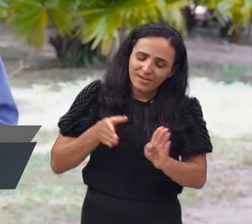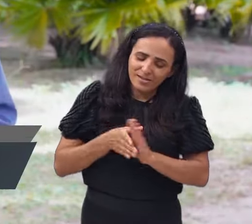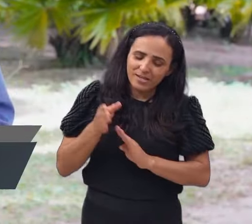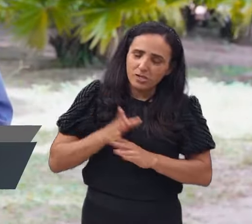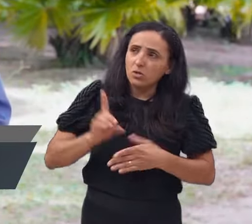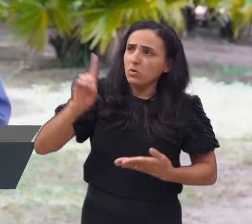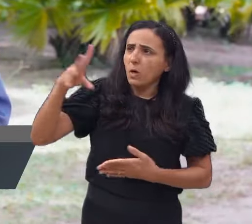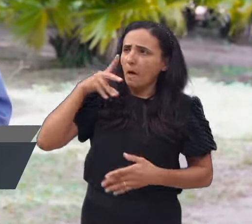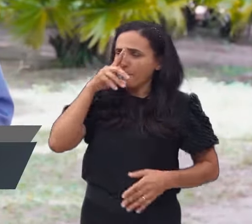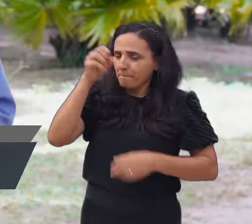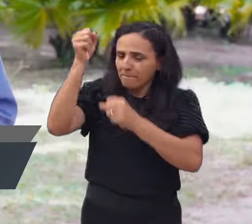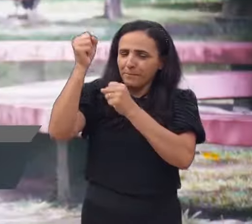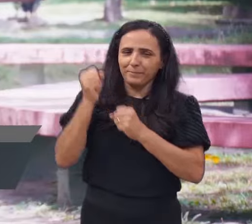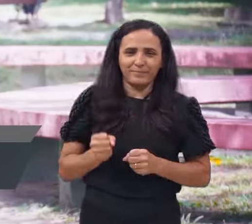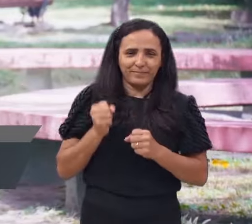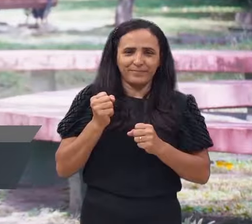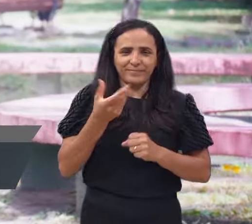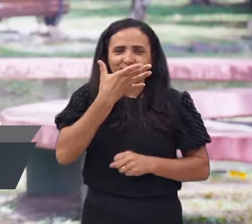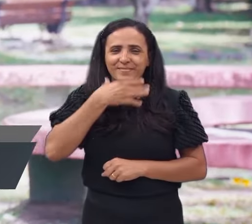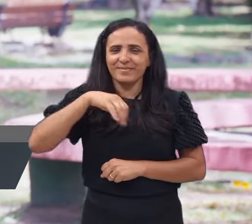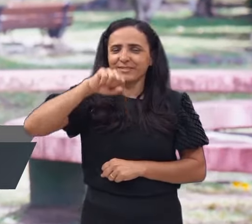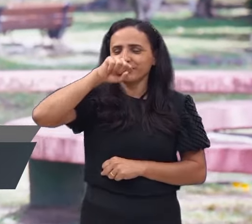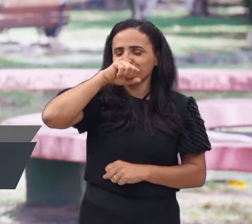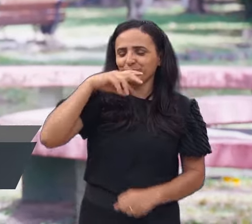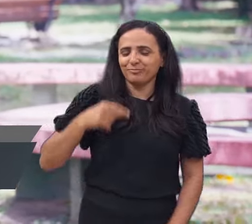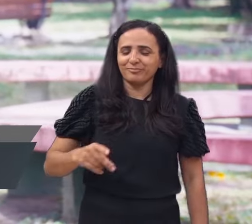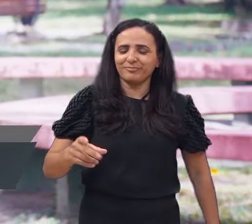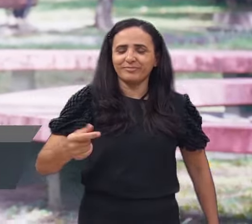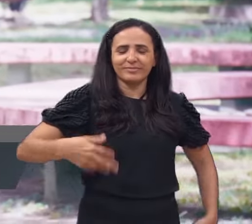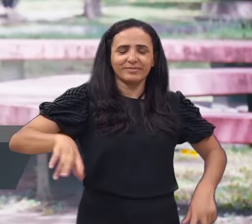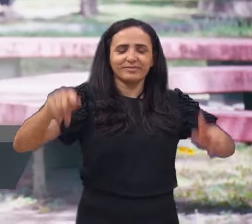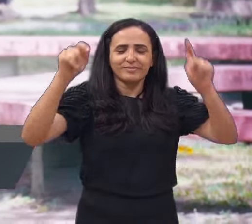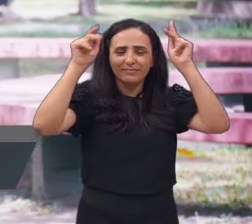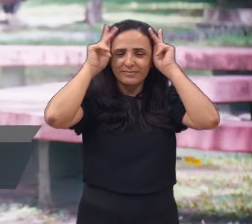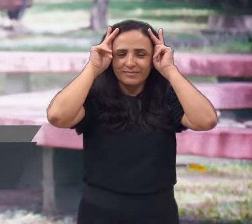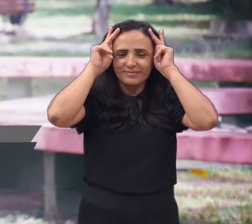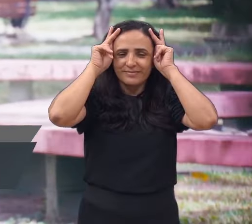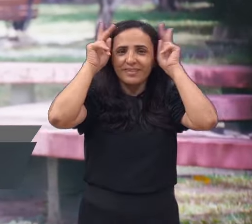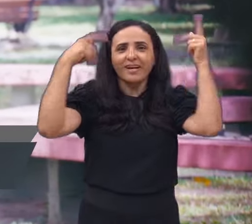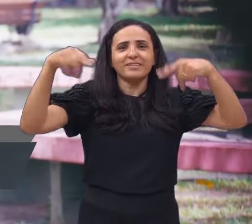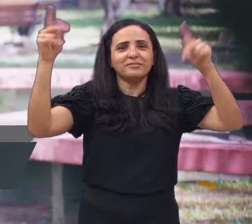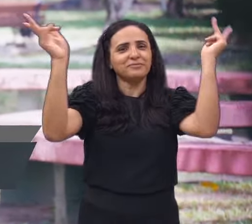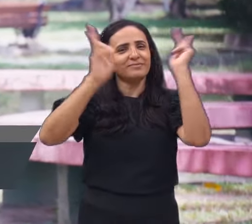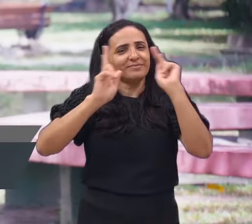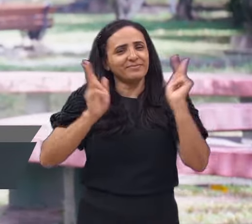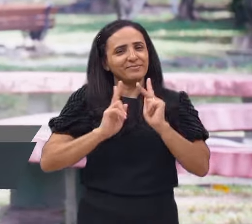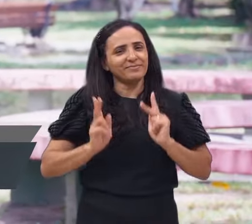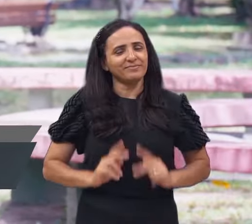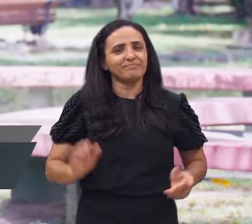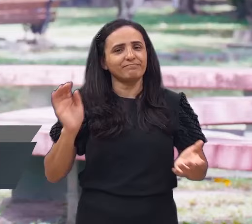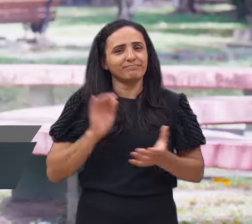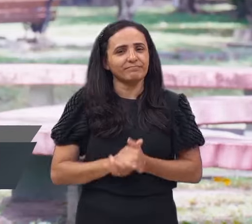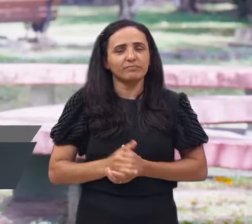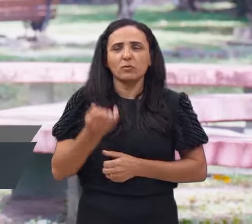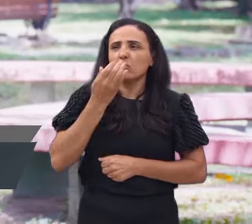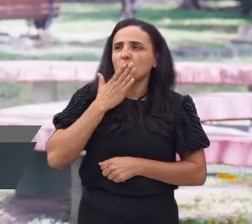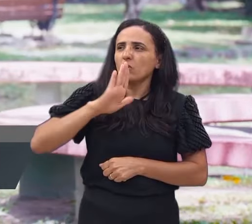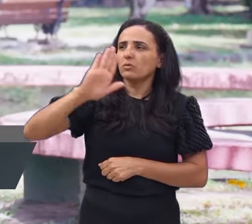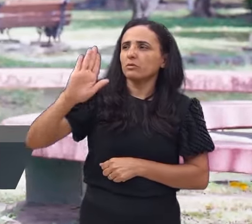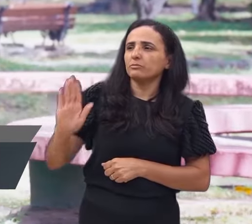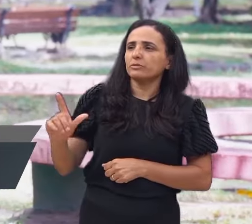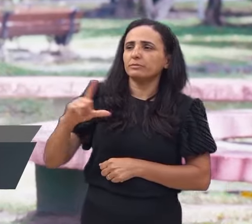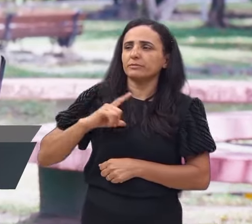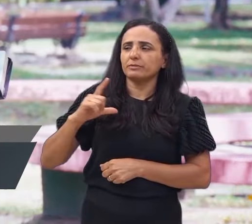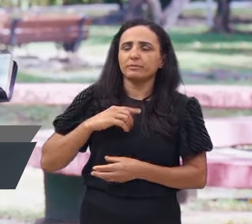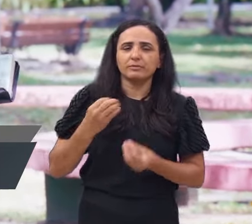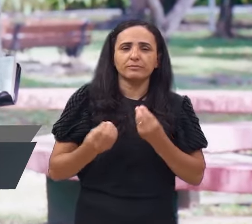conselheiro, Deus forte, Pai da eternidade e príncipe da paz. O que dizer da promessa